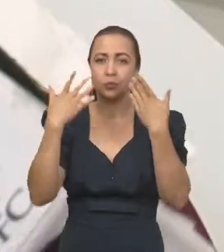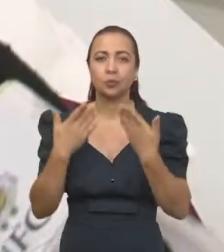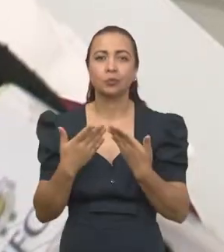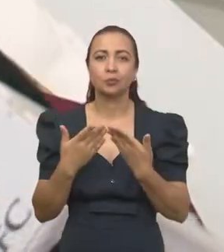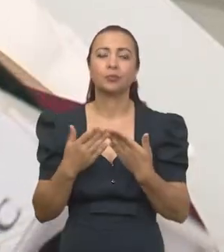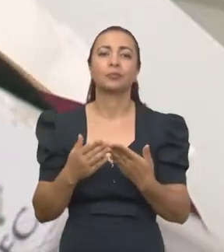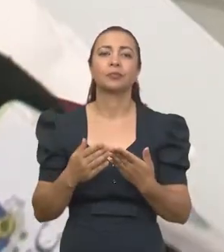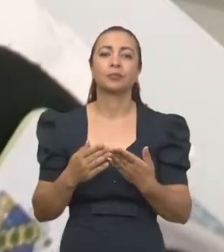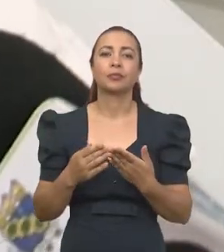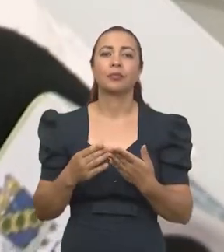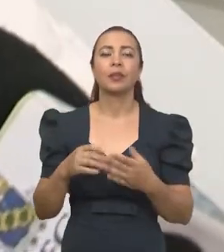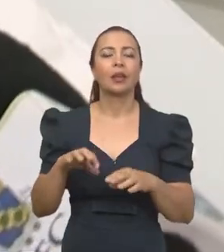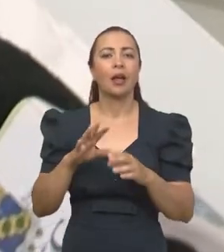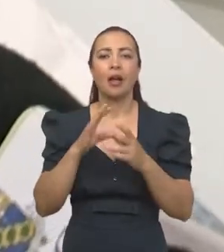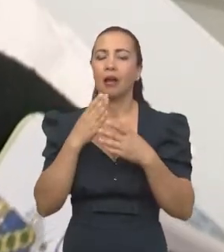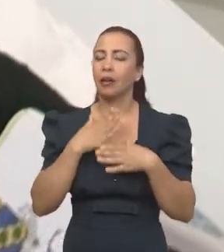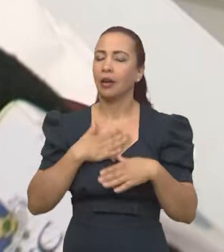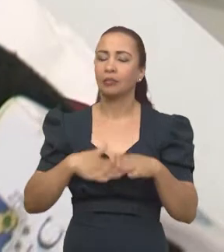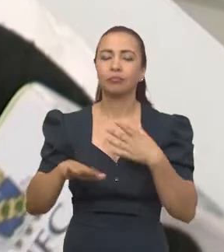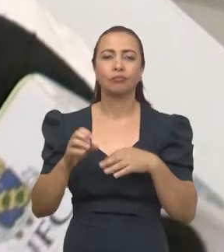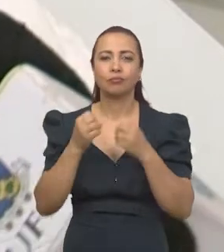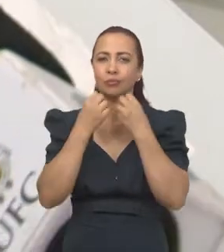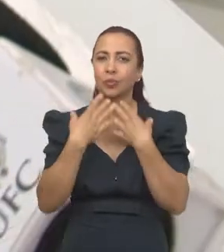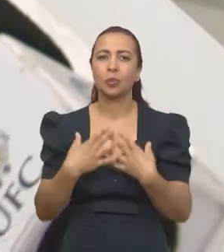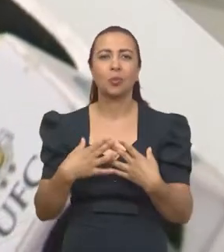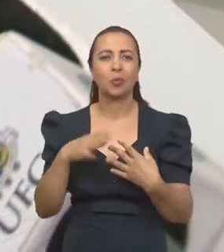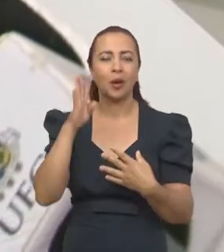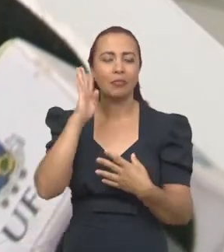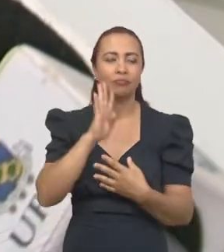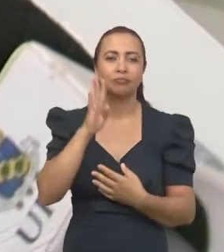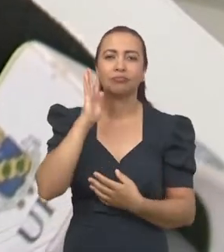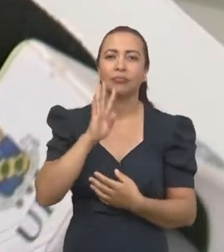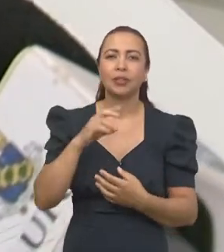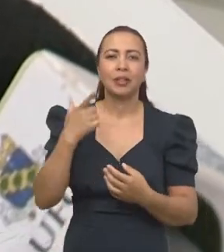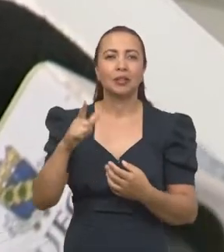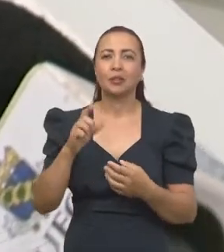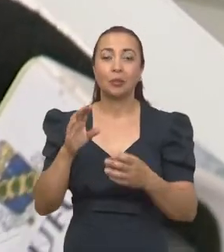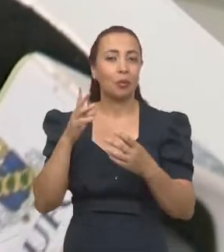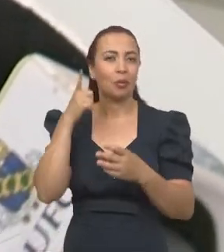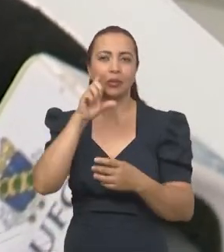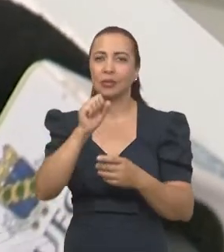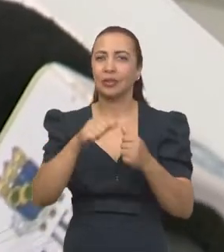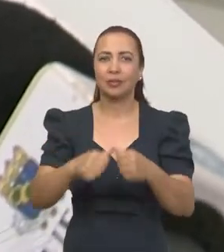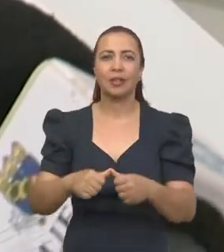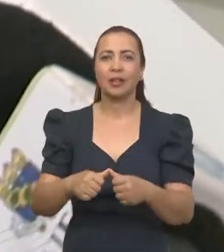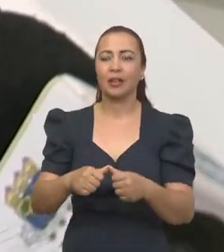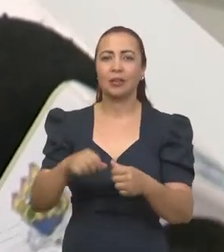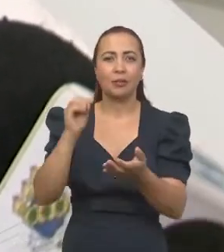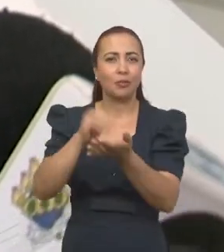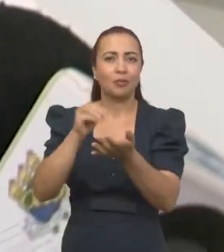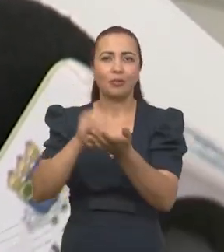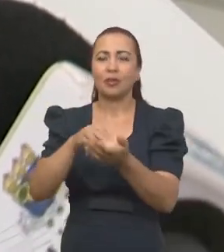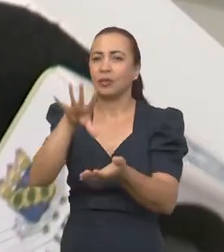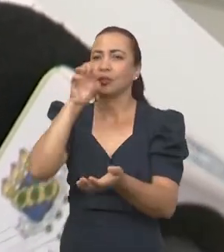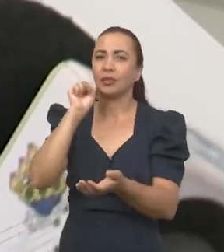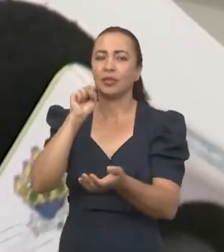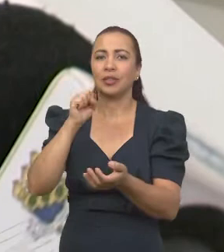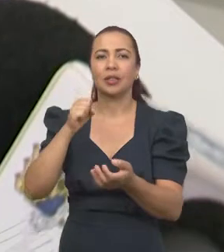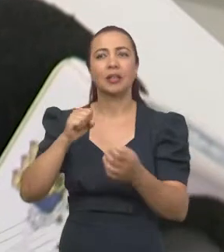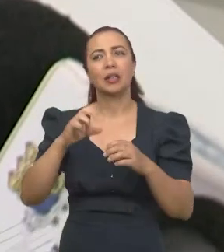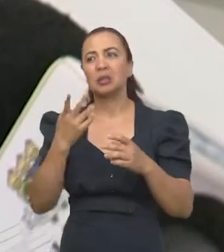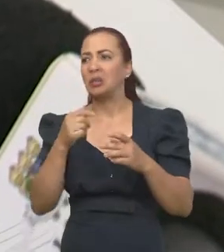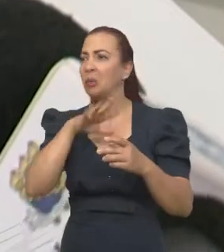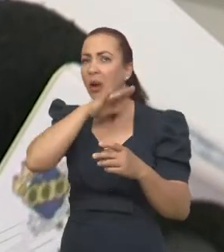Eu achei ela muito confortável, eu não consigo ficar com claustrofobia, não sinto nenhum desconforto realmente.